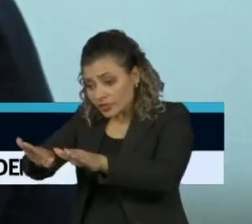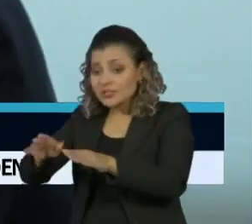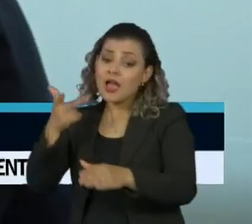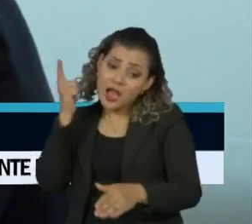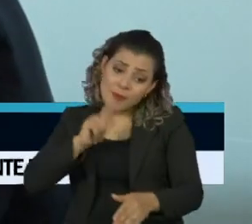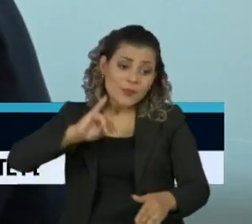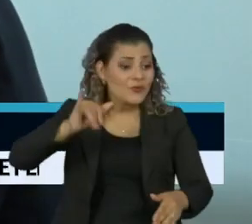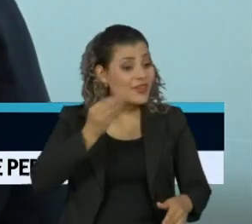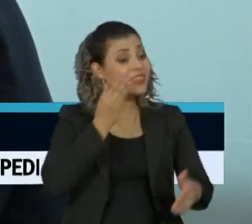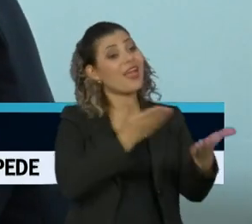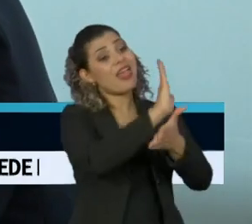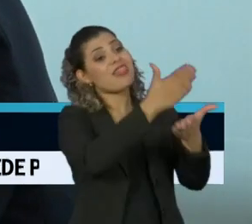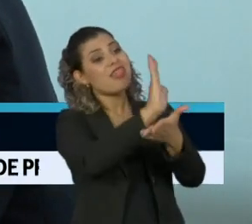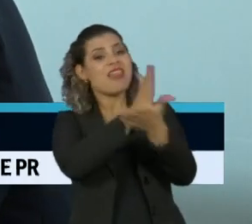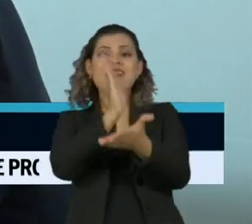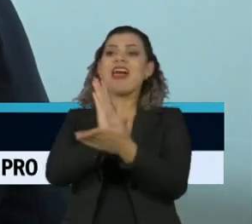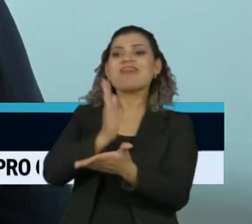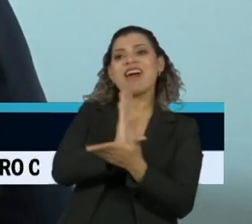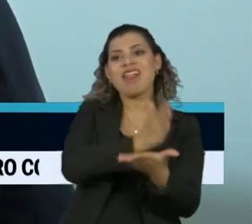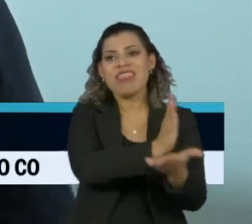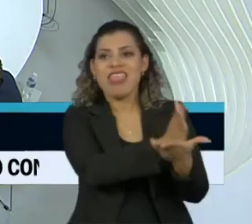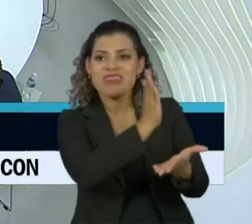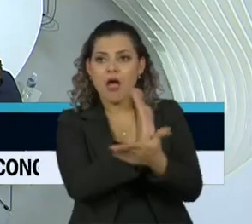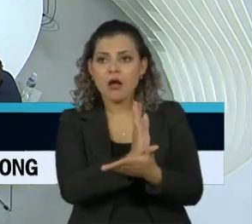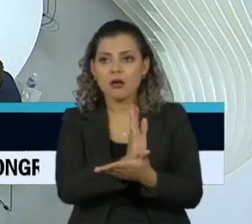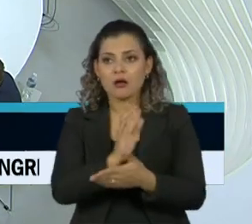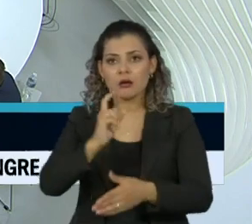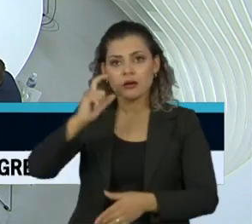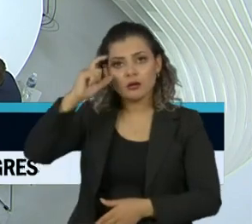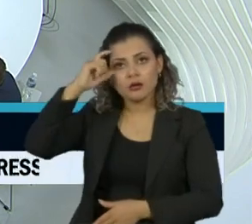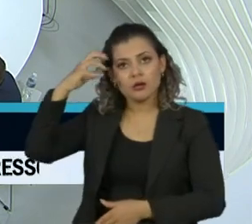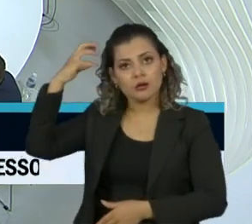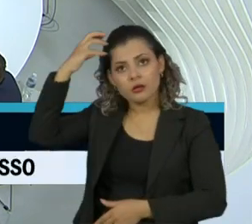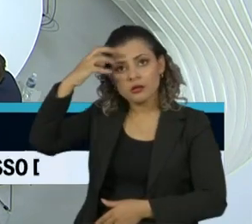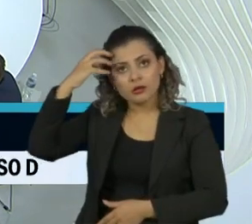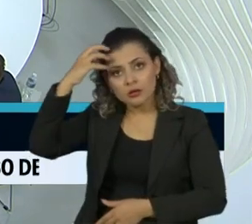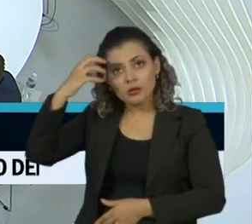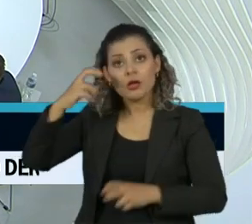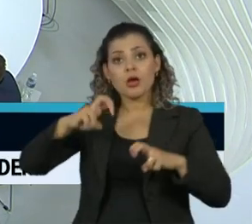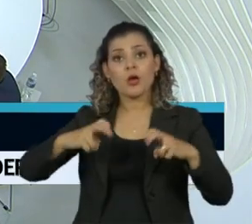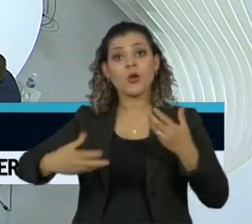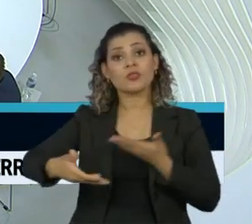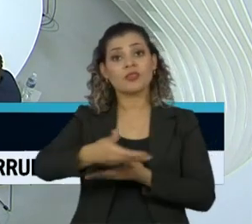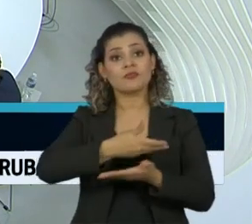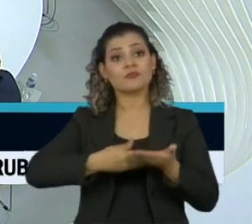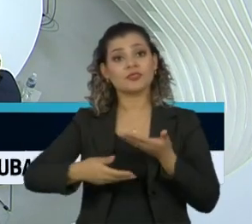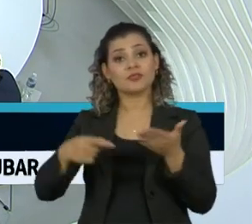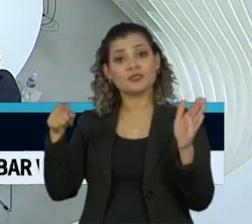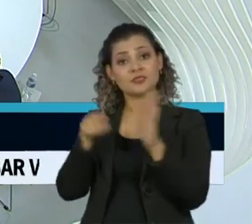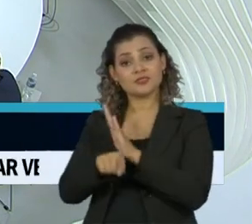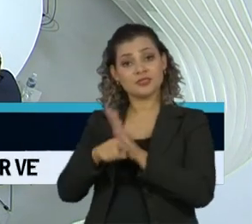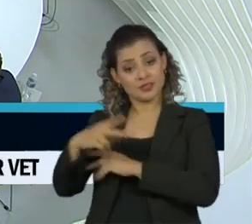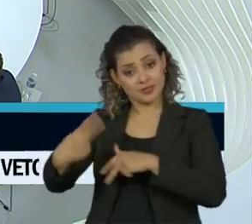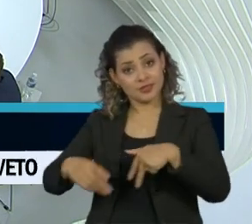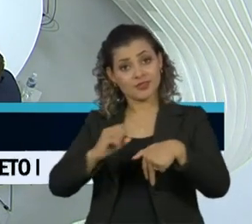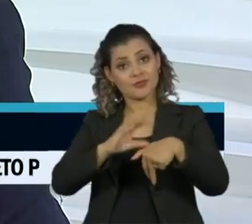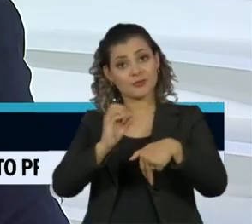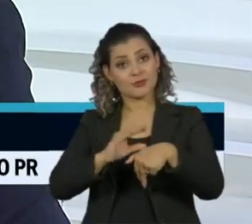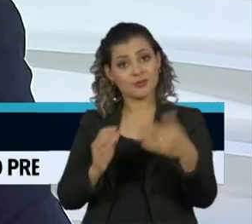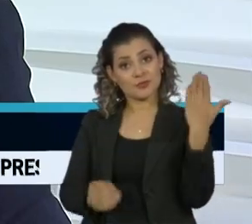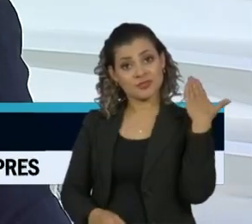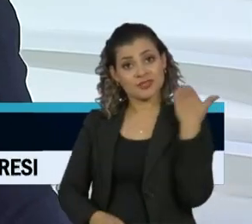ir passando a goiá. É o mesmo ministro que entrevista o programa Roda Viva, aqui da TV Cultura,